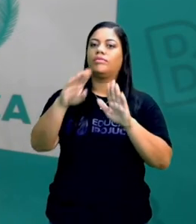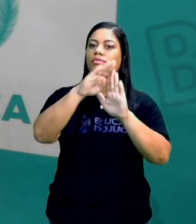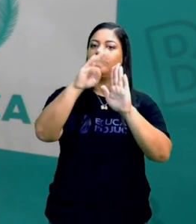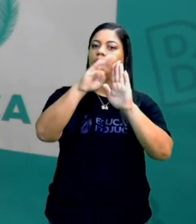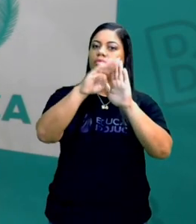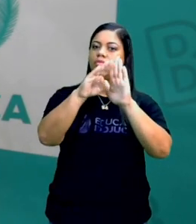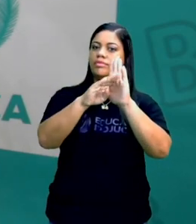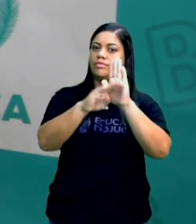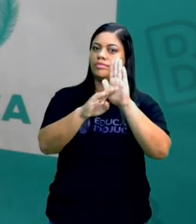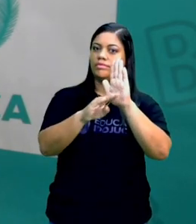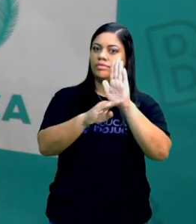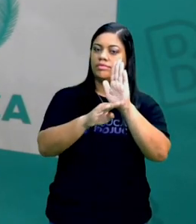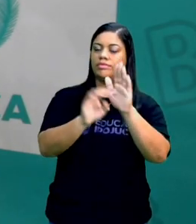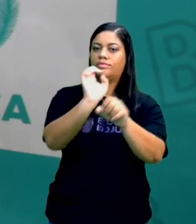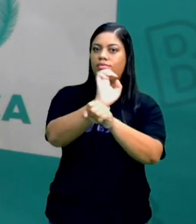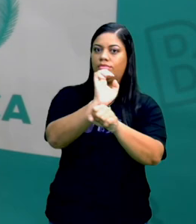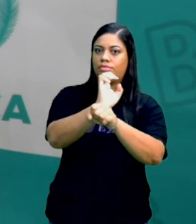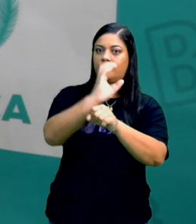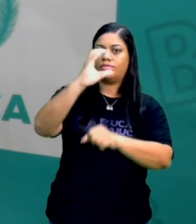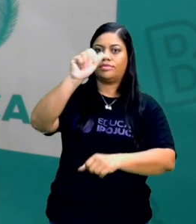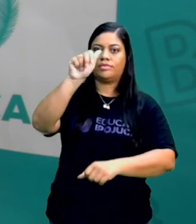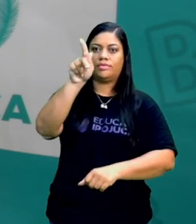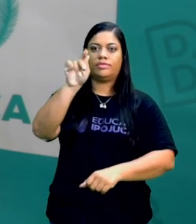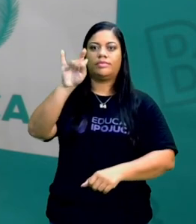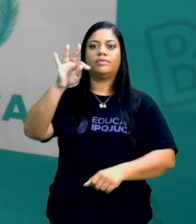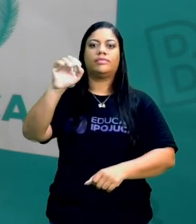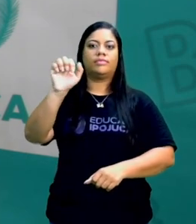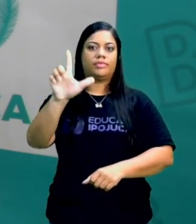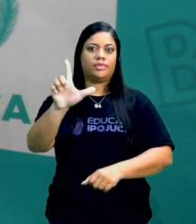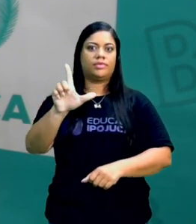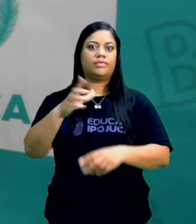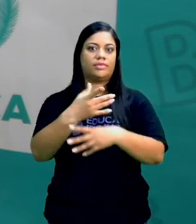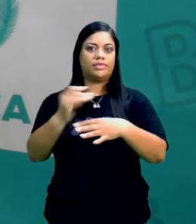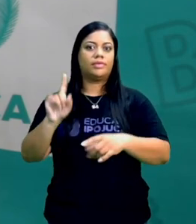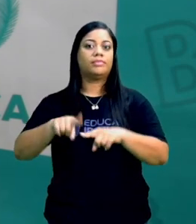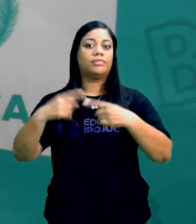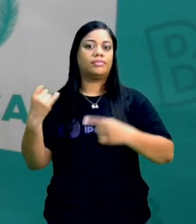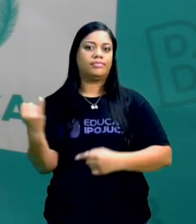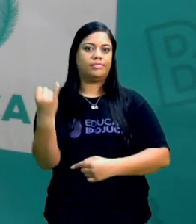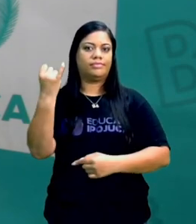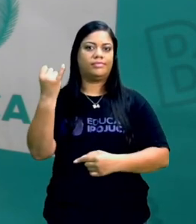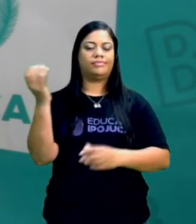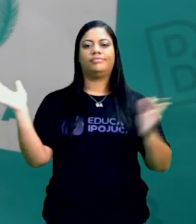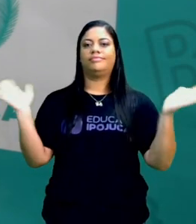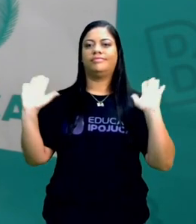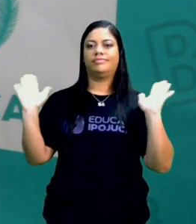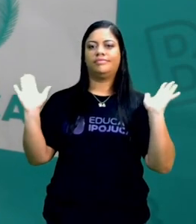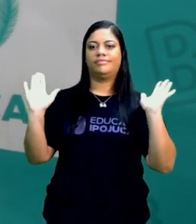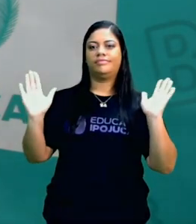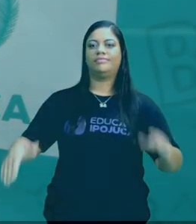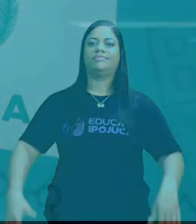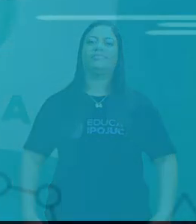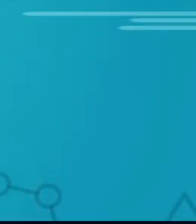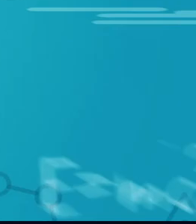o estado e a sua cidade junto dele. E até a próxima aula.